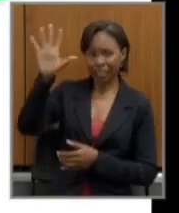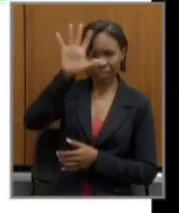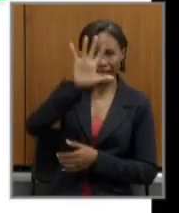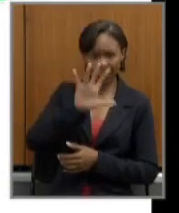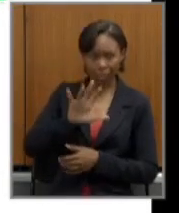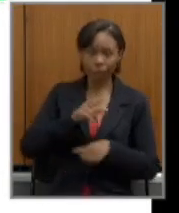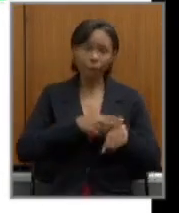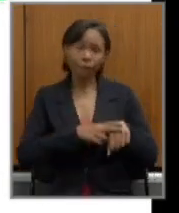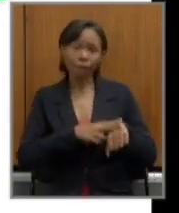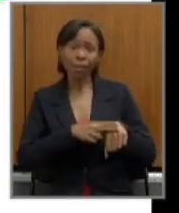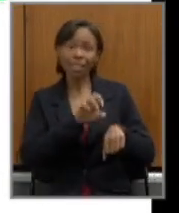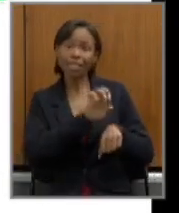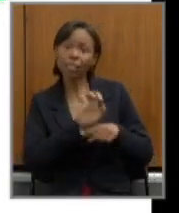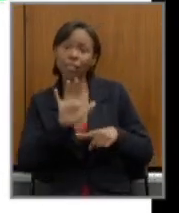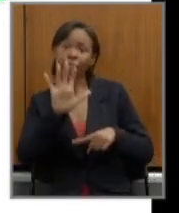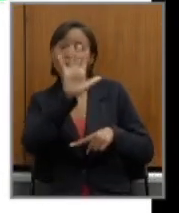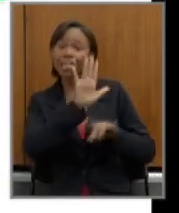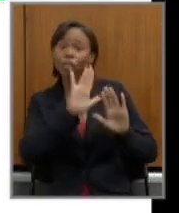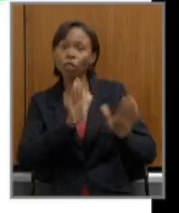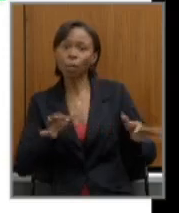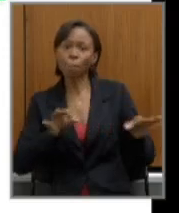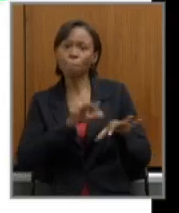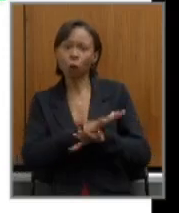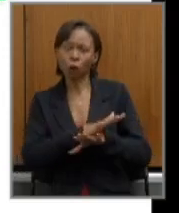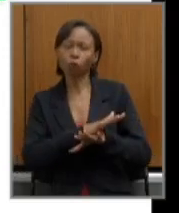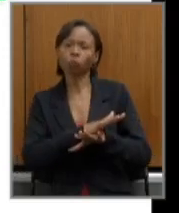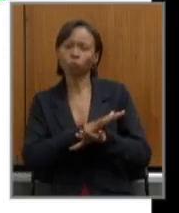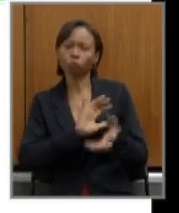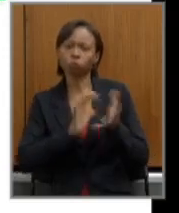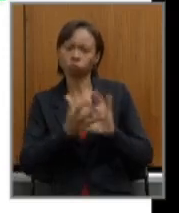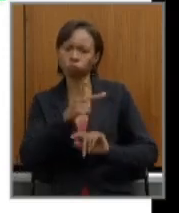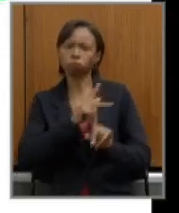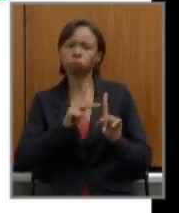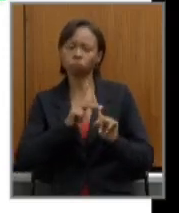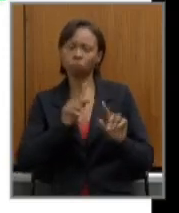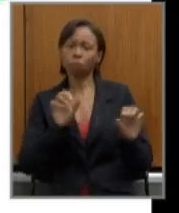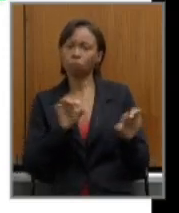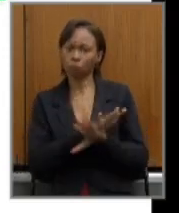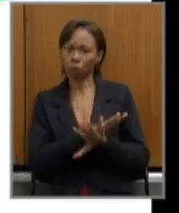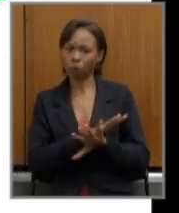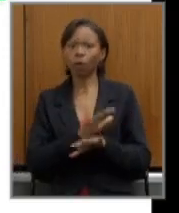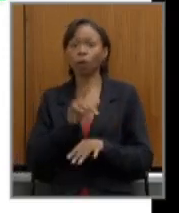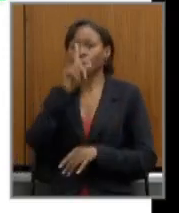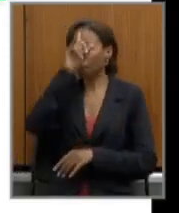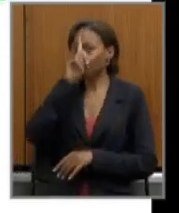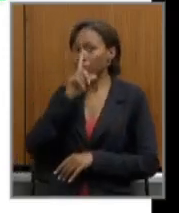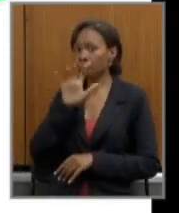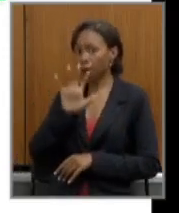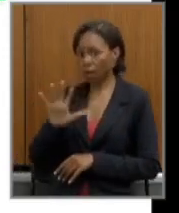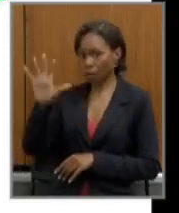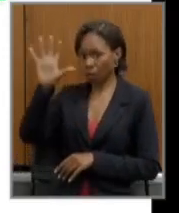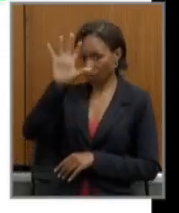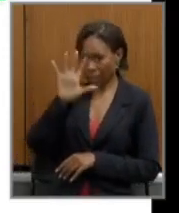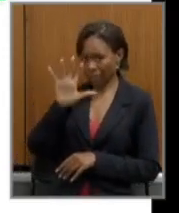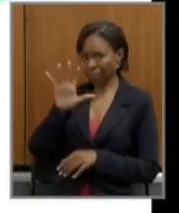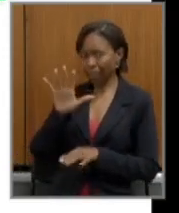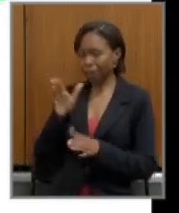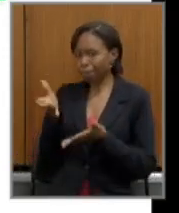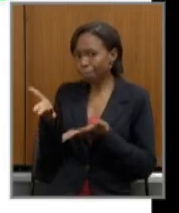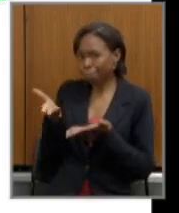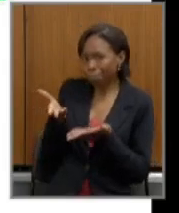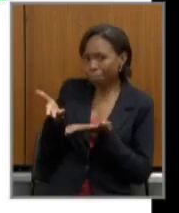a sua reforma previdenciária estadual. Em amarelo, temos os Estados que estão em tramitação, Minas Gerais,